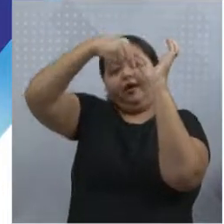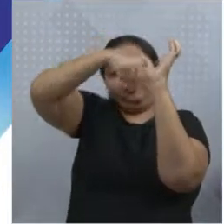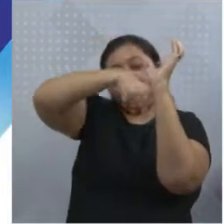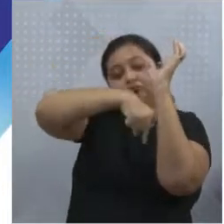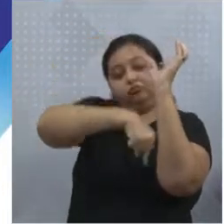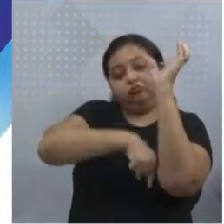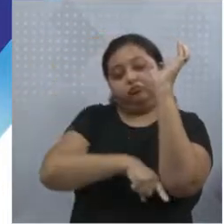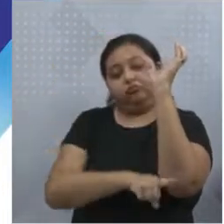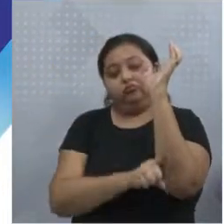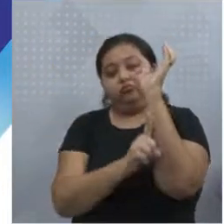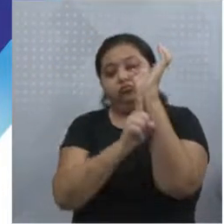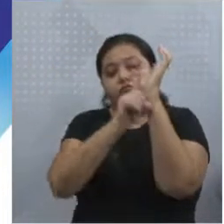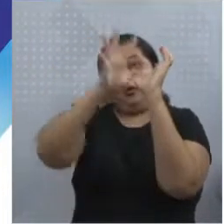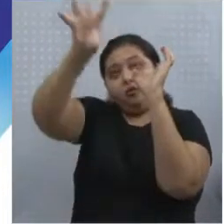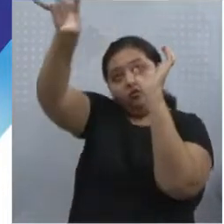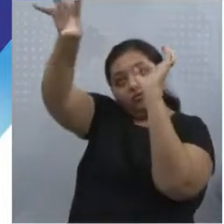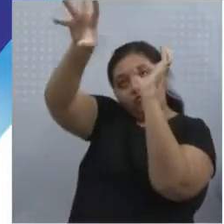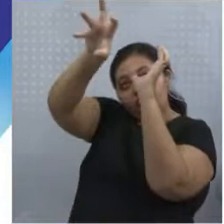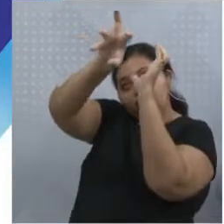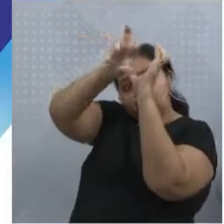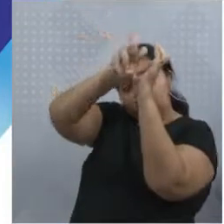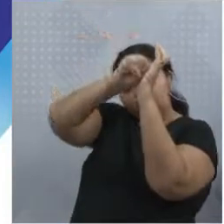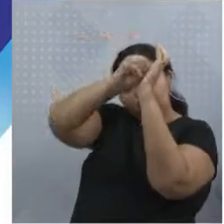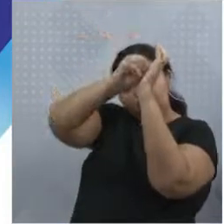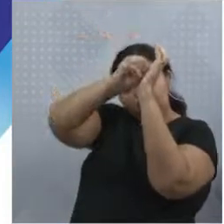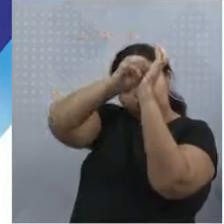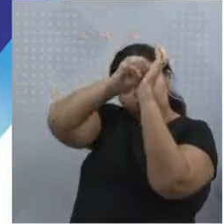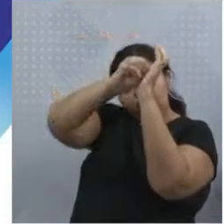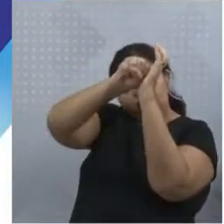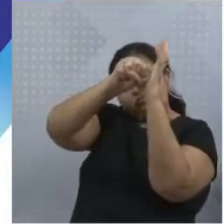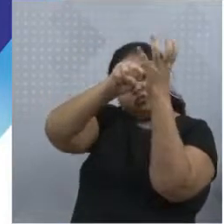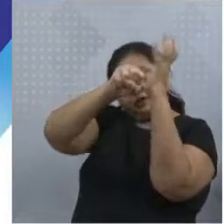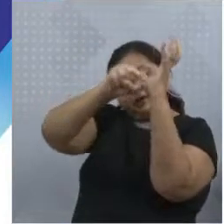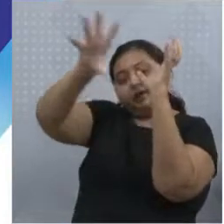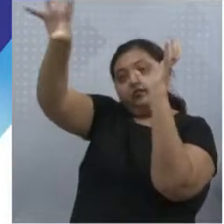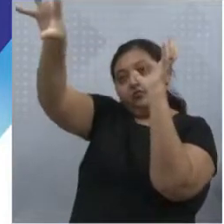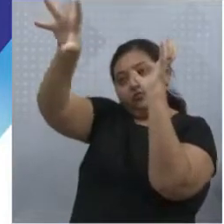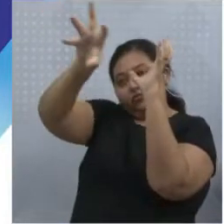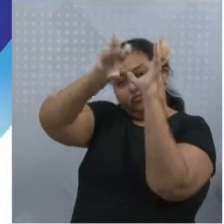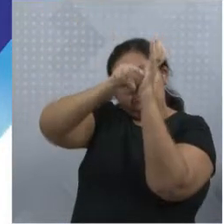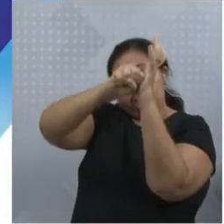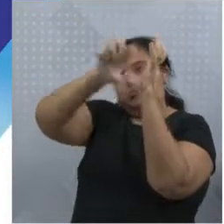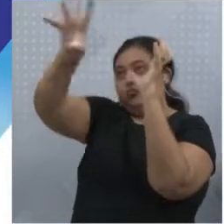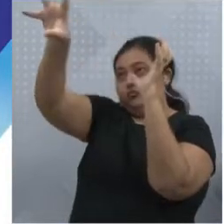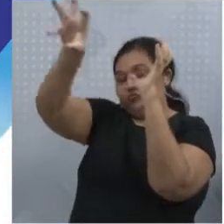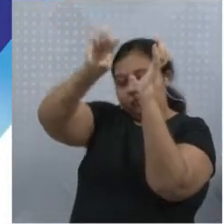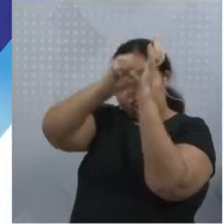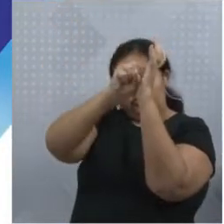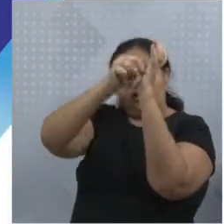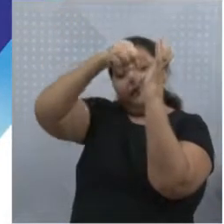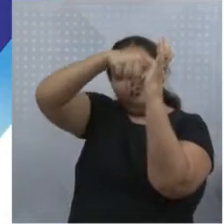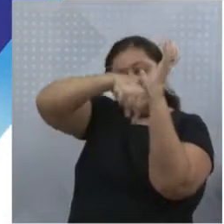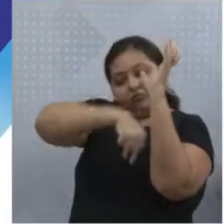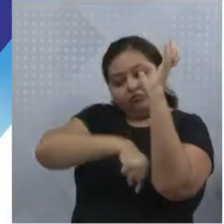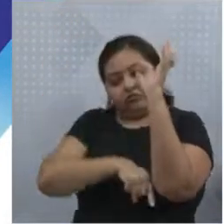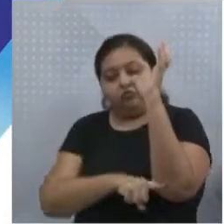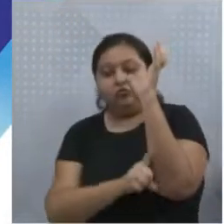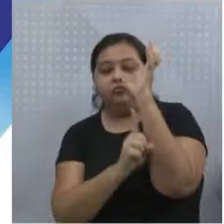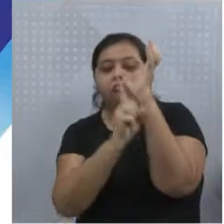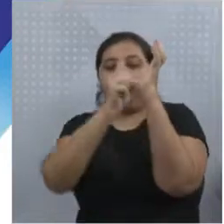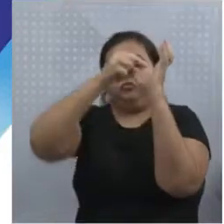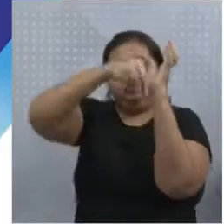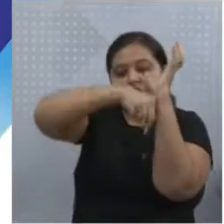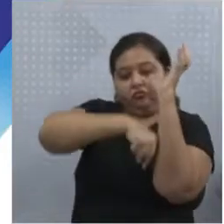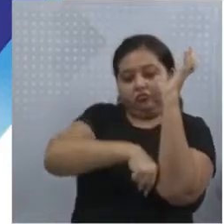processo de evapotranspiração, as folhas ou as árvores, elas absorvem gás de carbono e